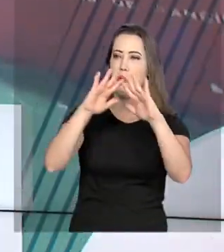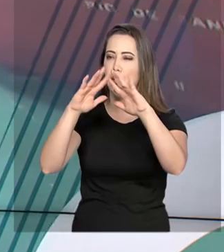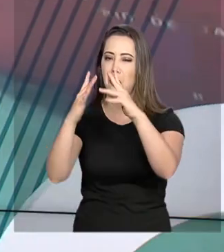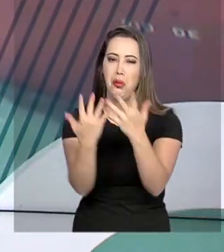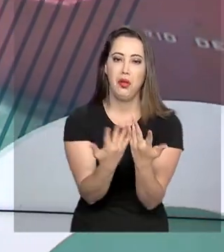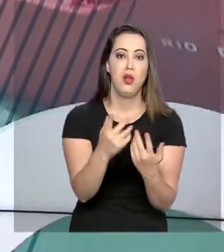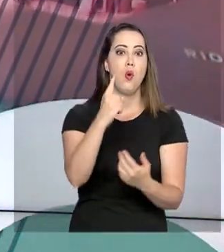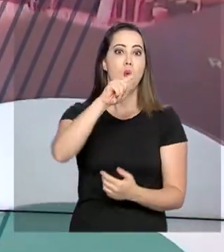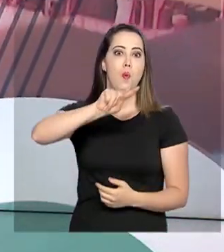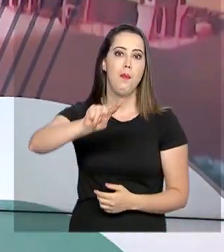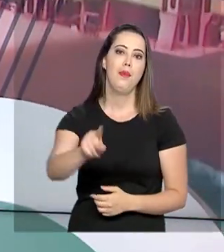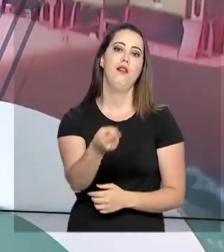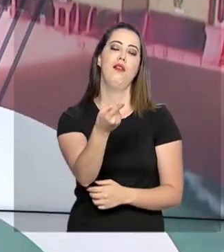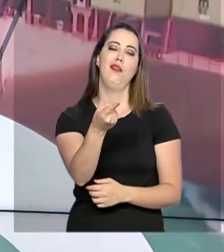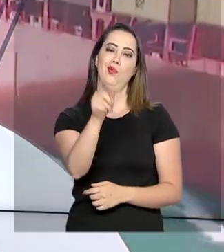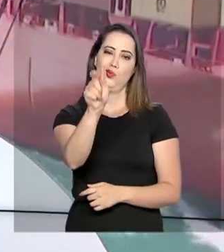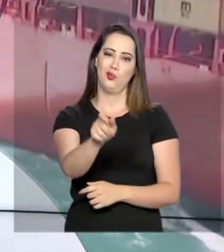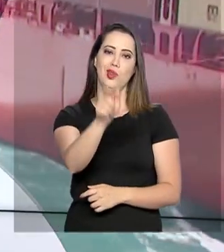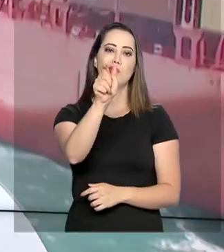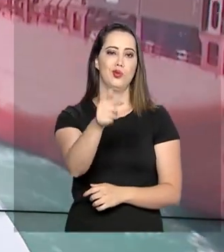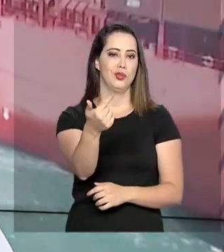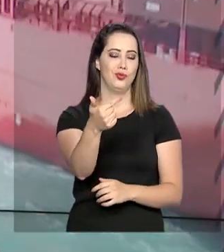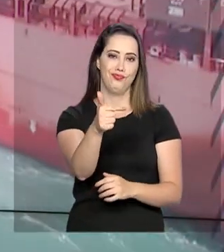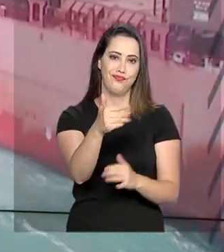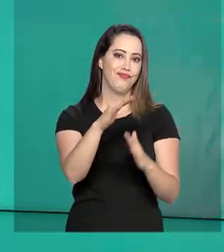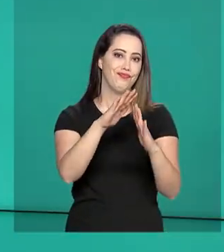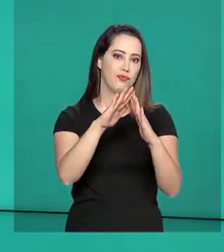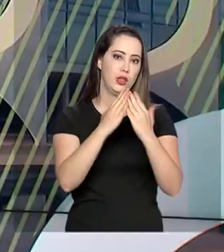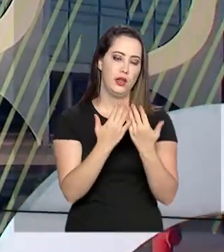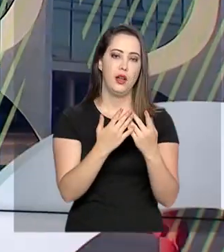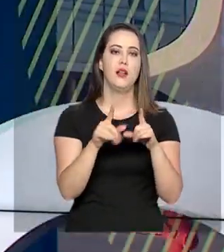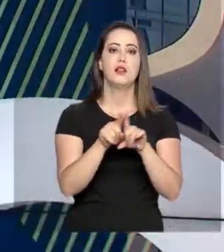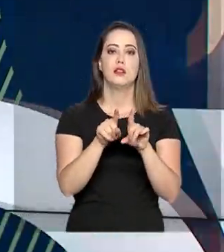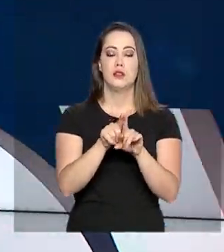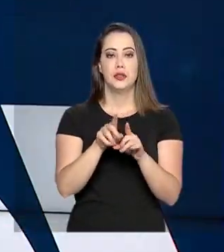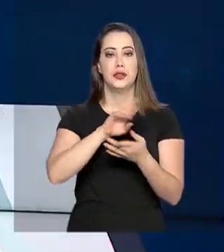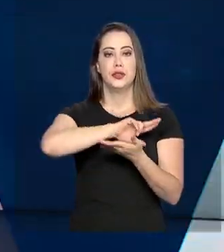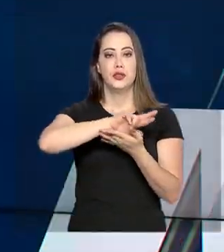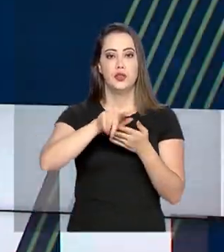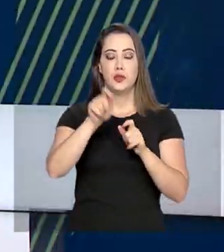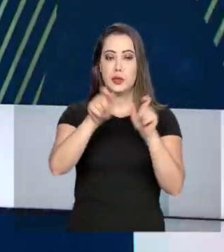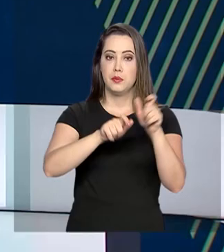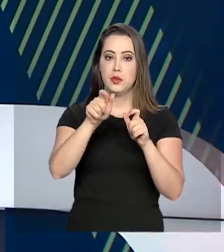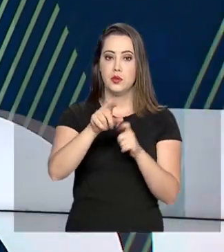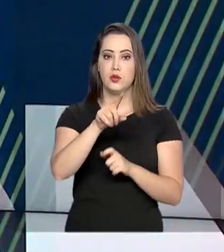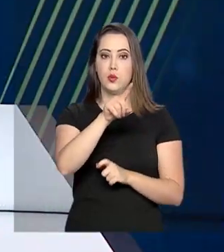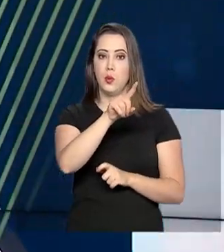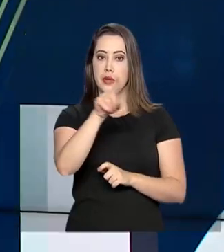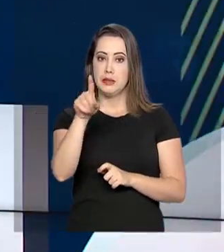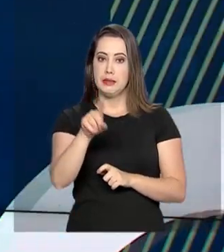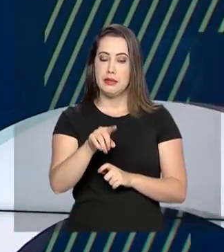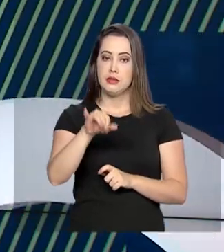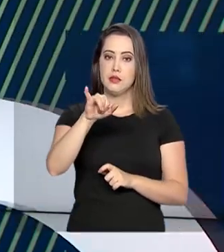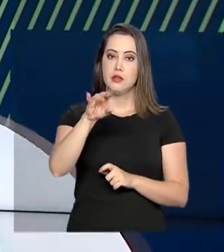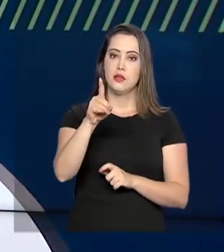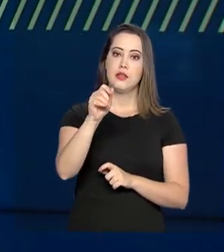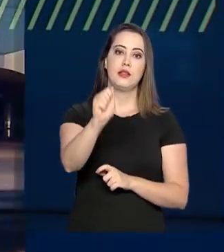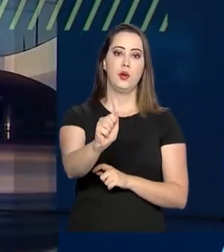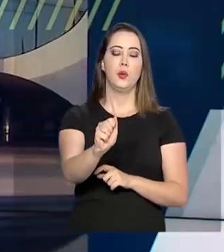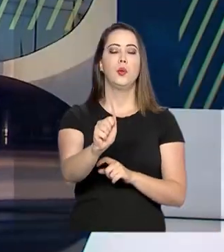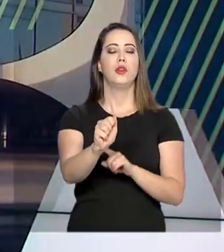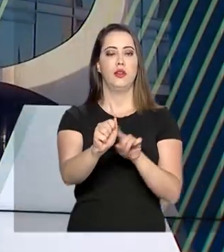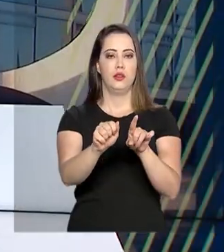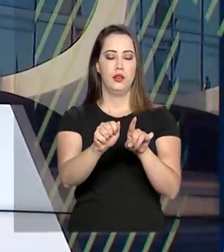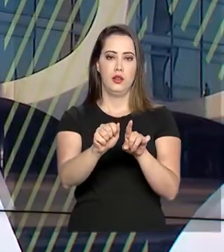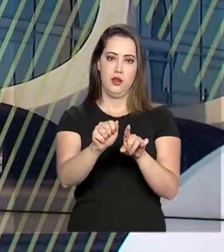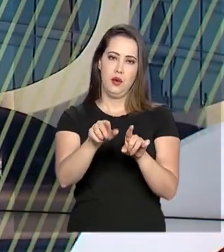a presidente da Pastoral da Criança, Zilda Arns, e 18 militares do Exército Brasileiro, que participavam da MINUSTAH, a